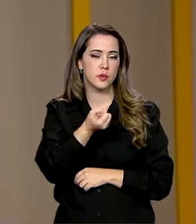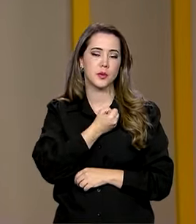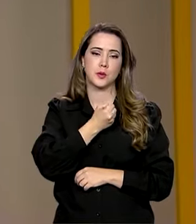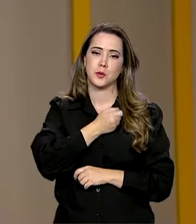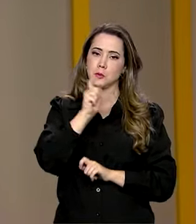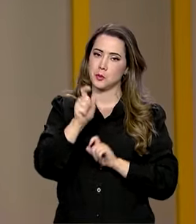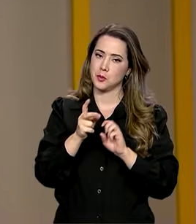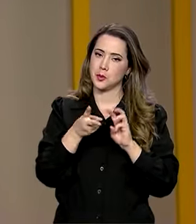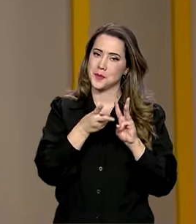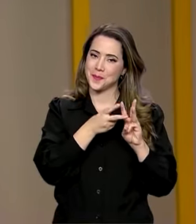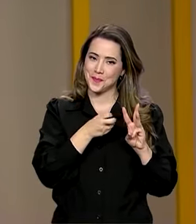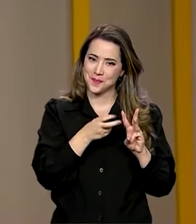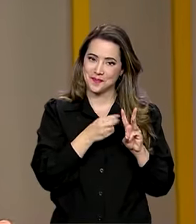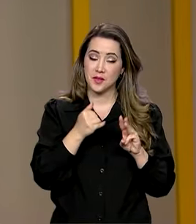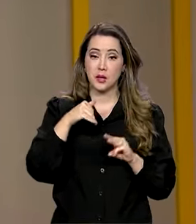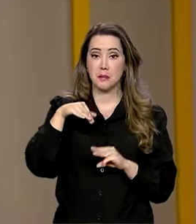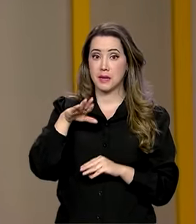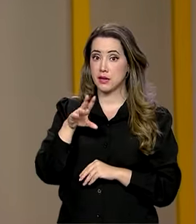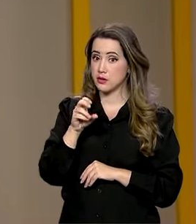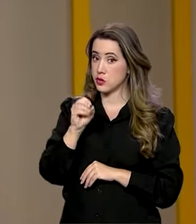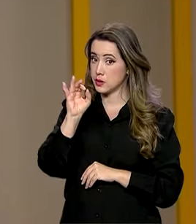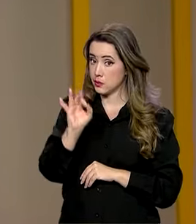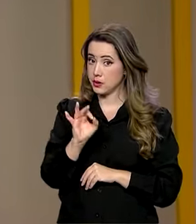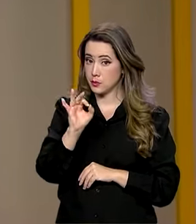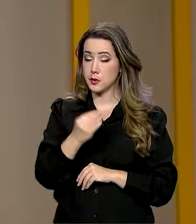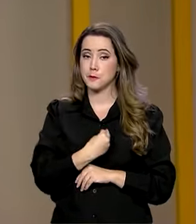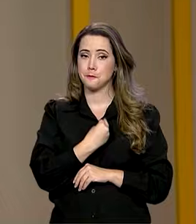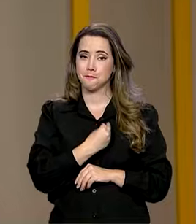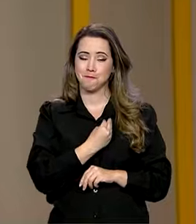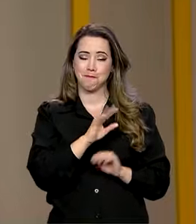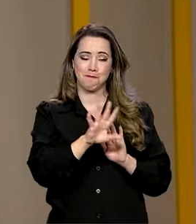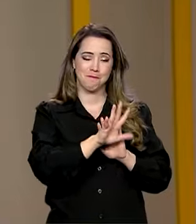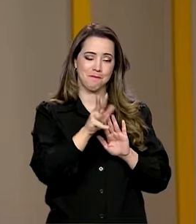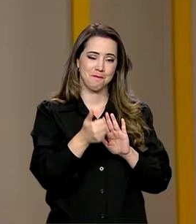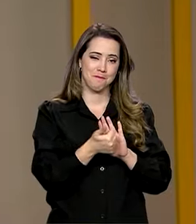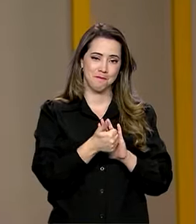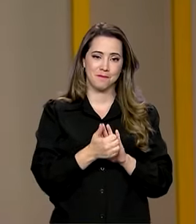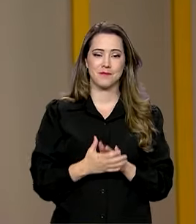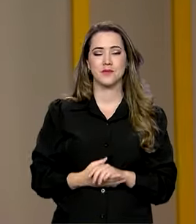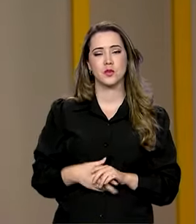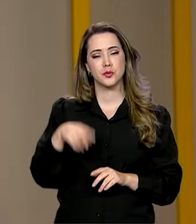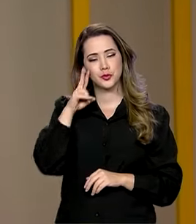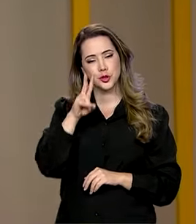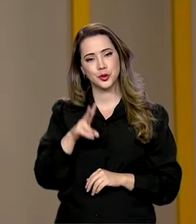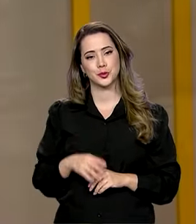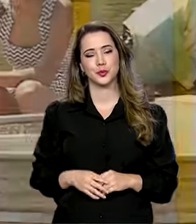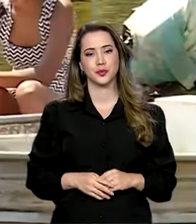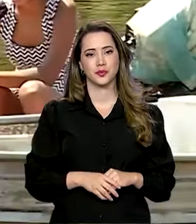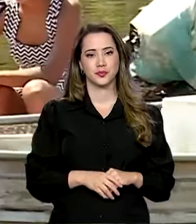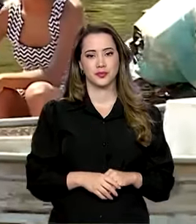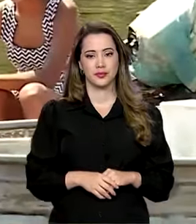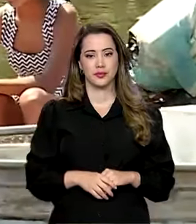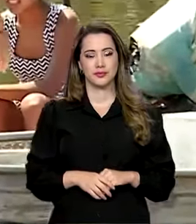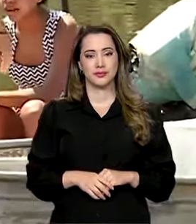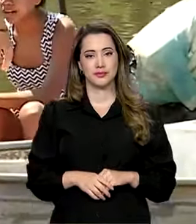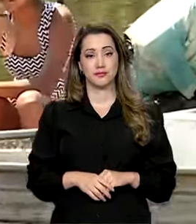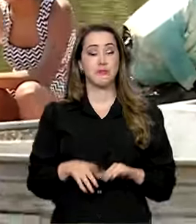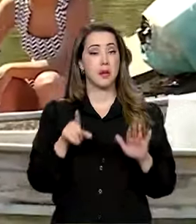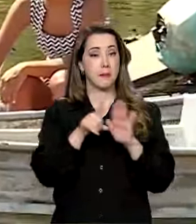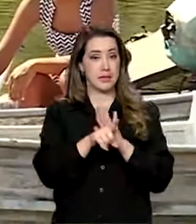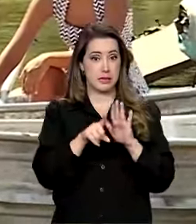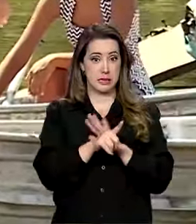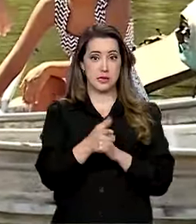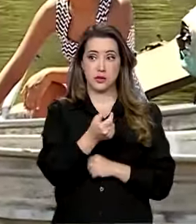número de indígenas. E mais da metade dessa população vive na Amazônia Legal. Confira na reportagem. O censo